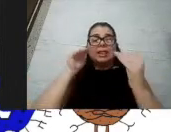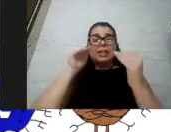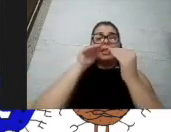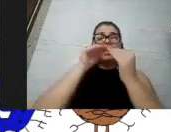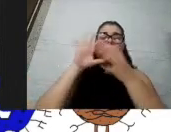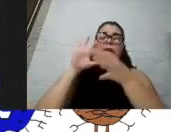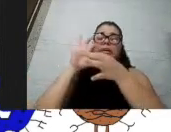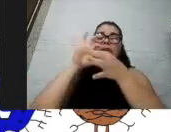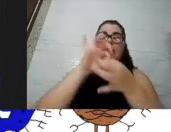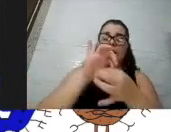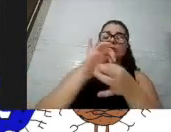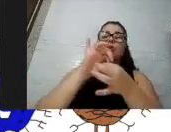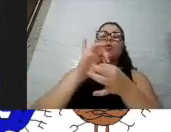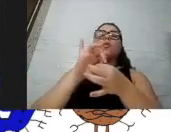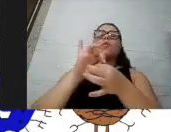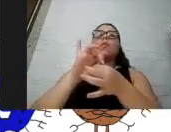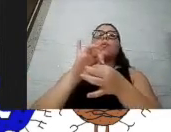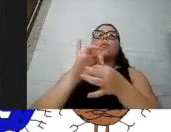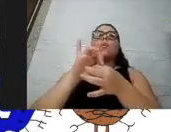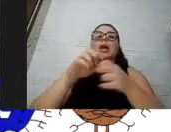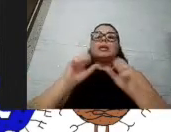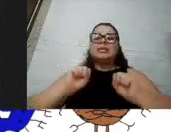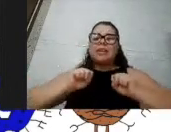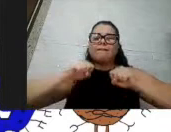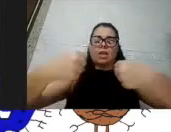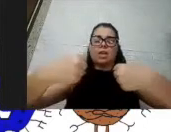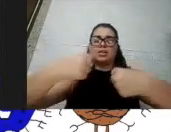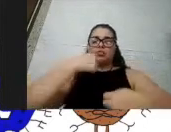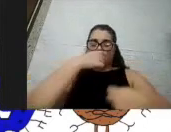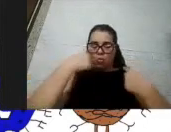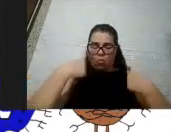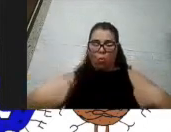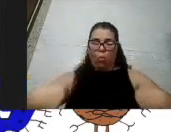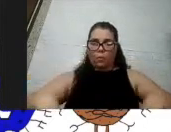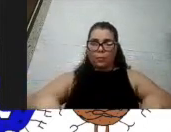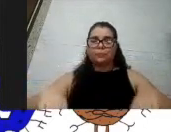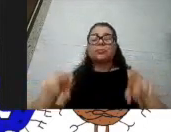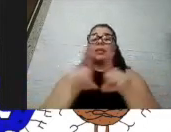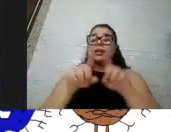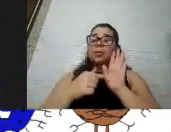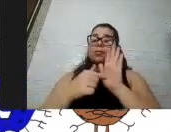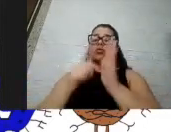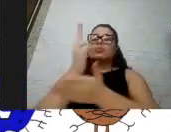aqui também uma ilustração das vias respiratórias de uma criança.